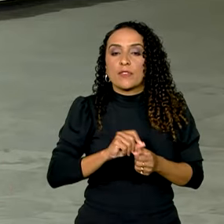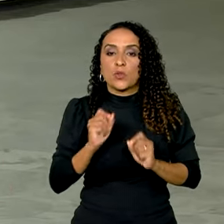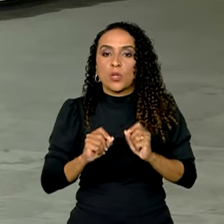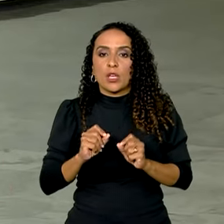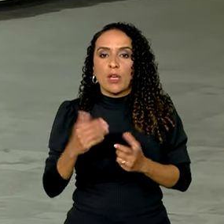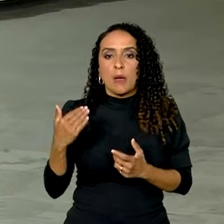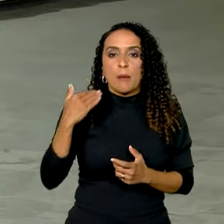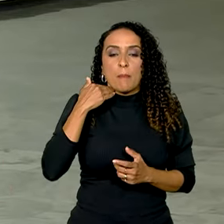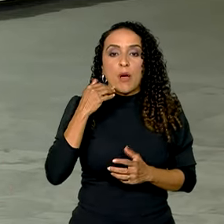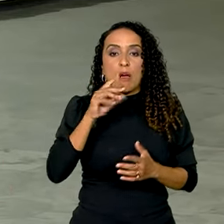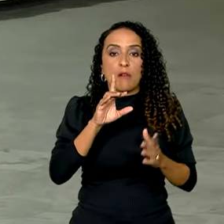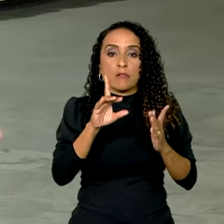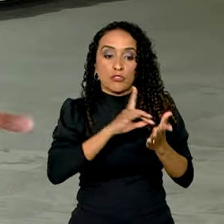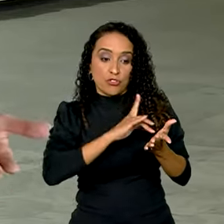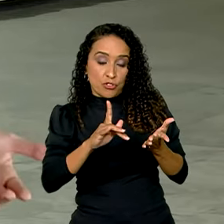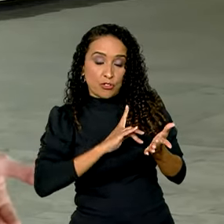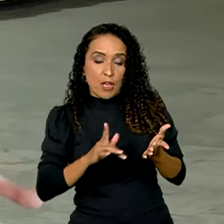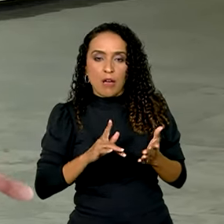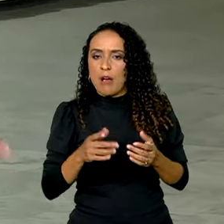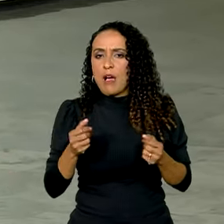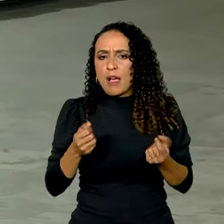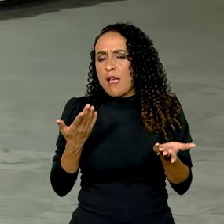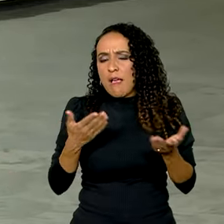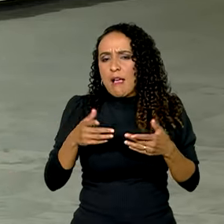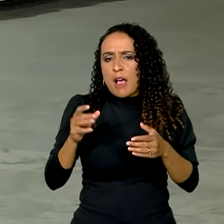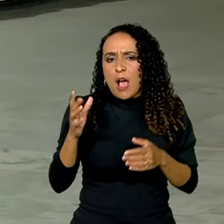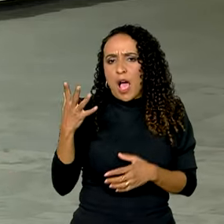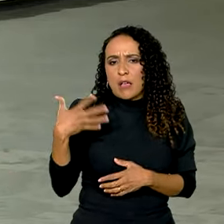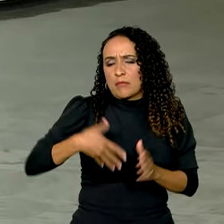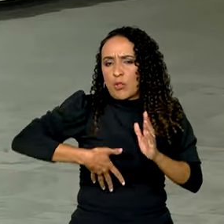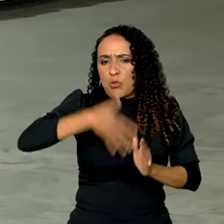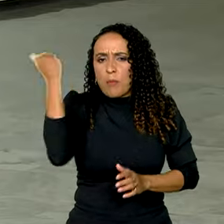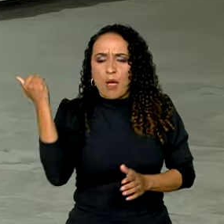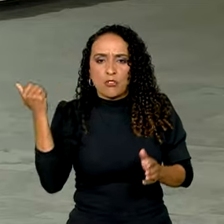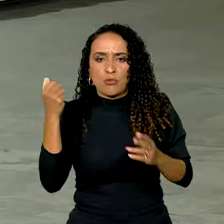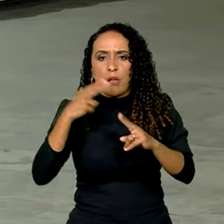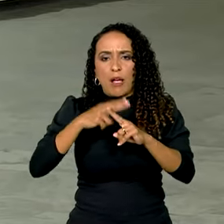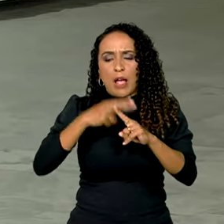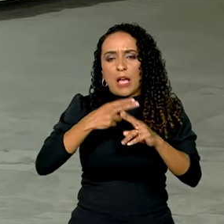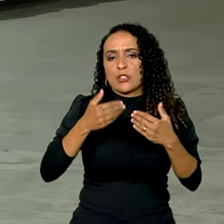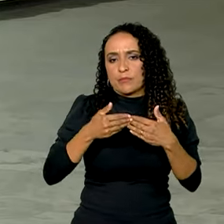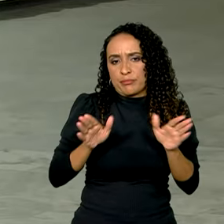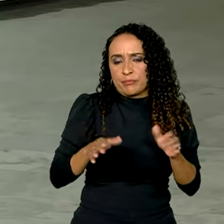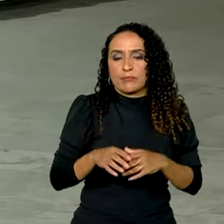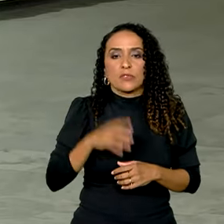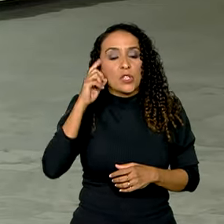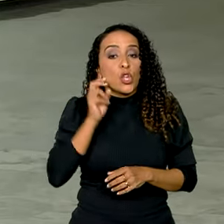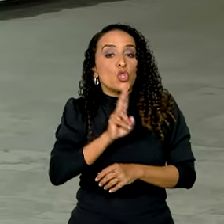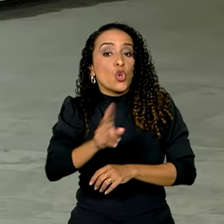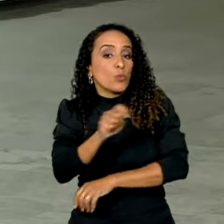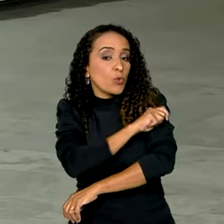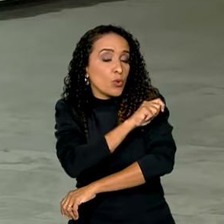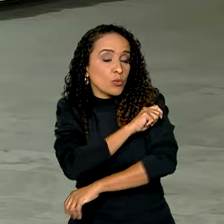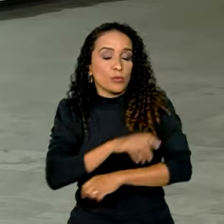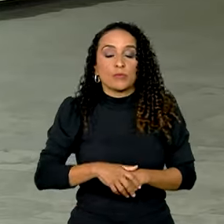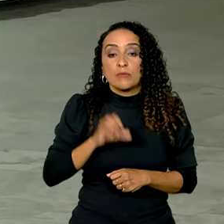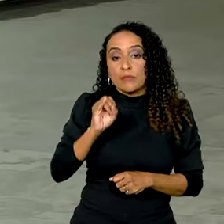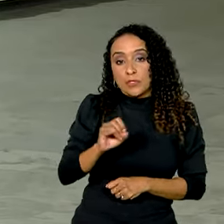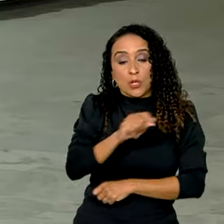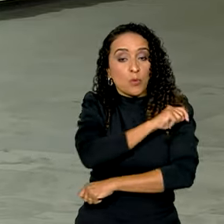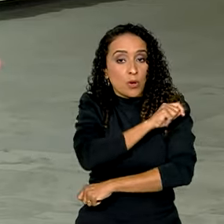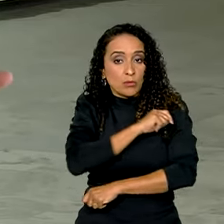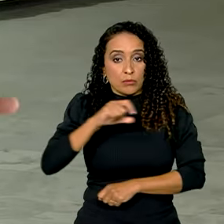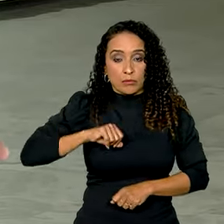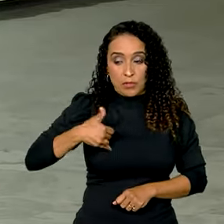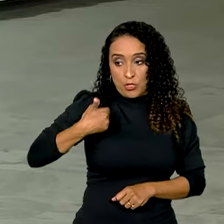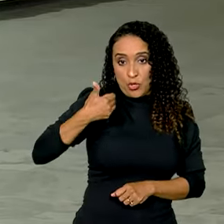em contas digitais, abertas automaticamente pela Caixa Econômica Federal em nome dos beneficiários. Se o estudante tiver